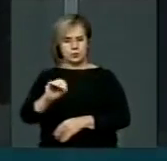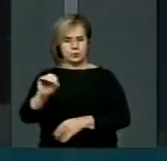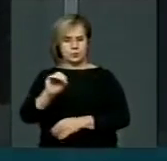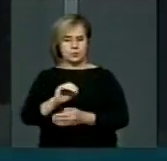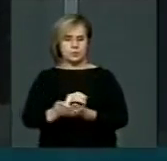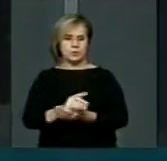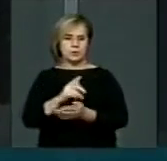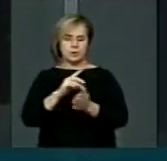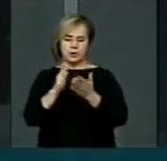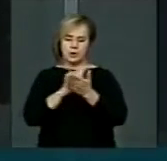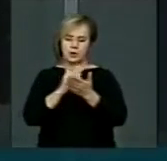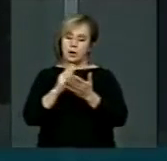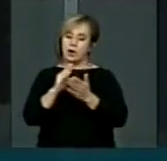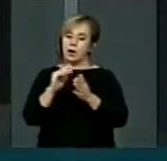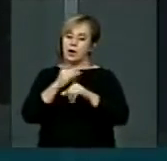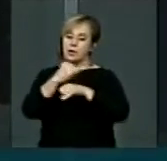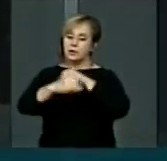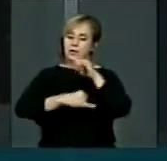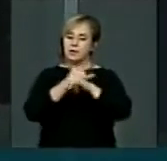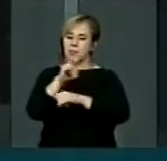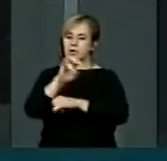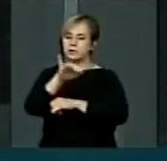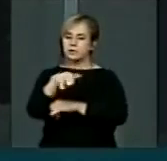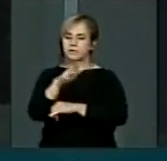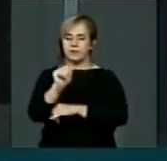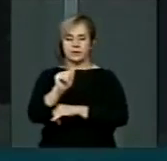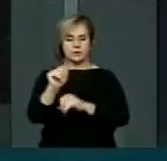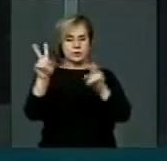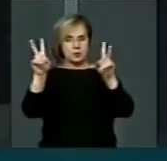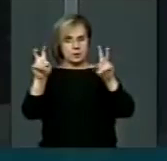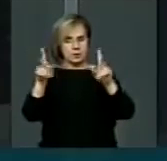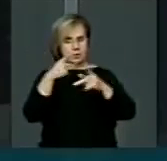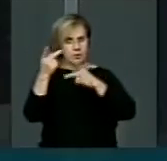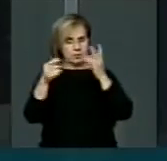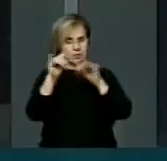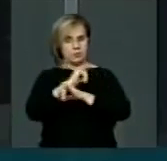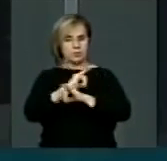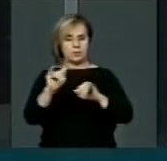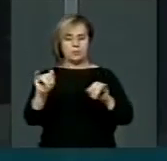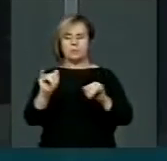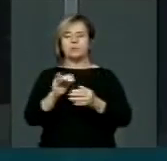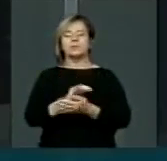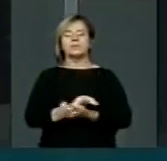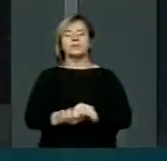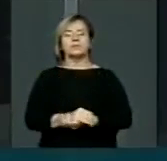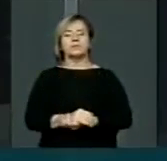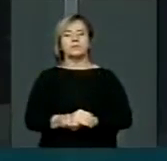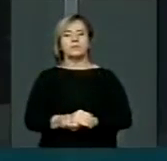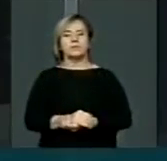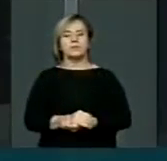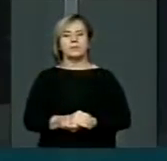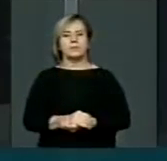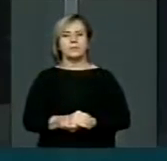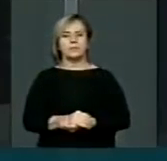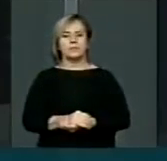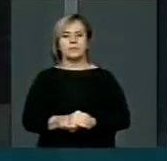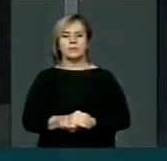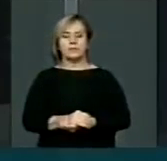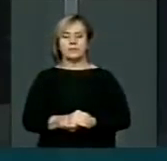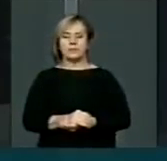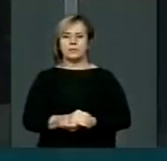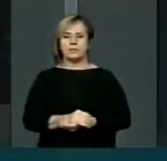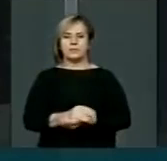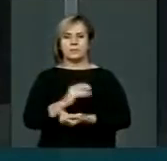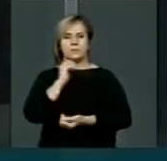a Veja Online, na coluna do Lauro Jardim, na seguinte